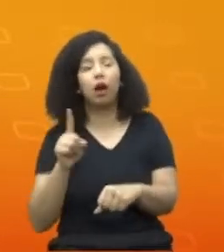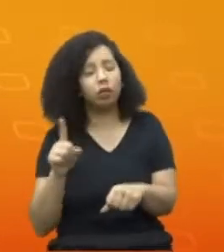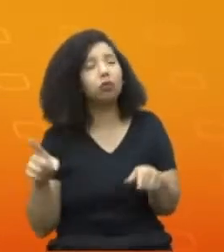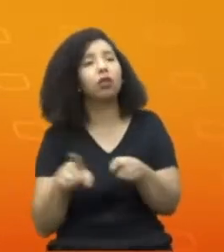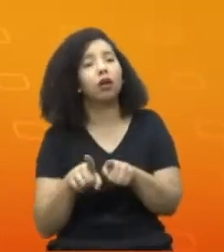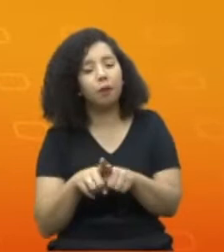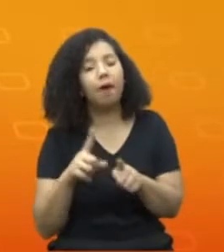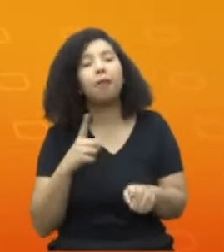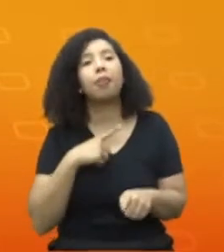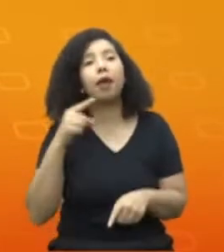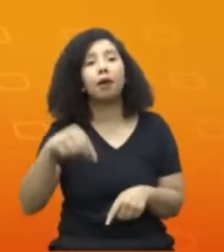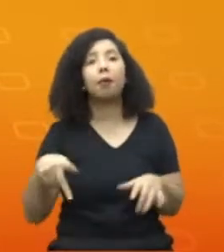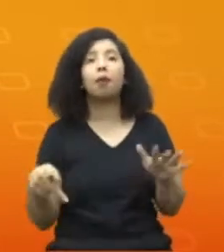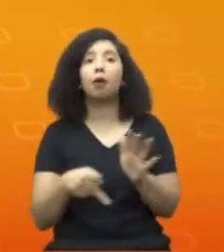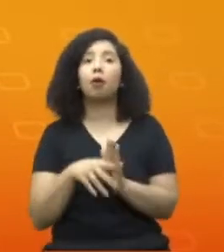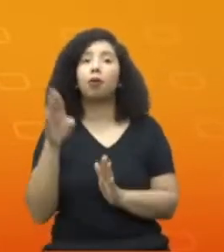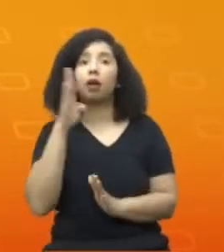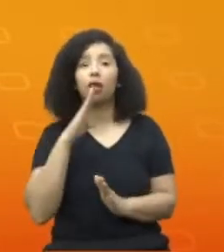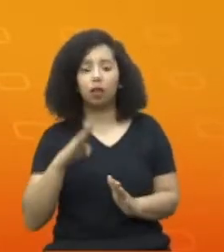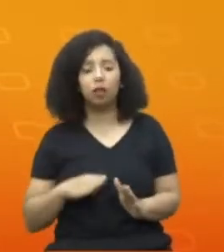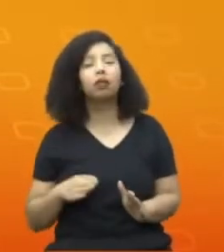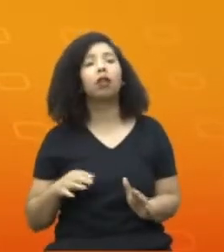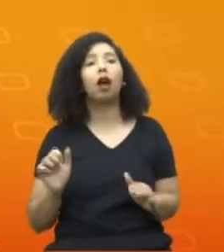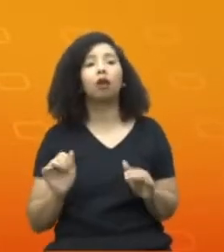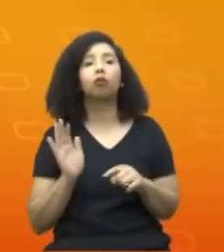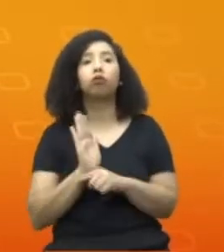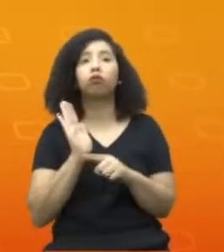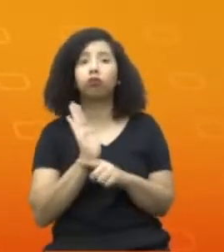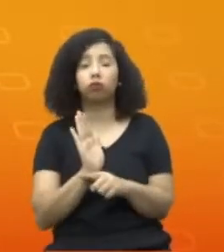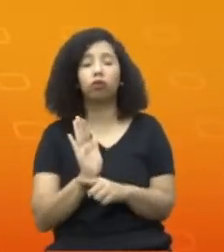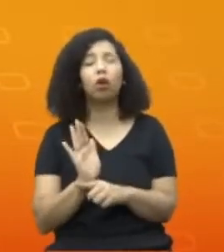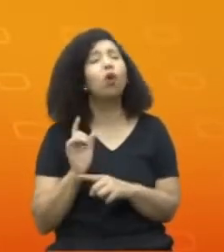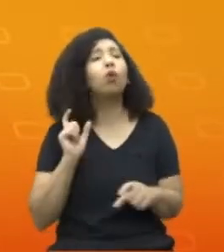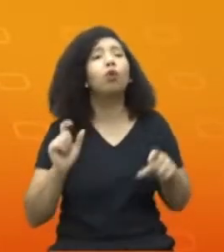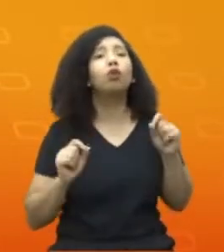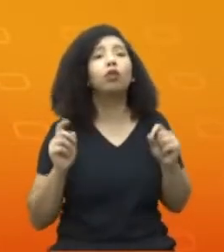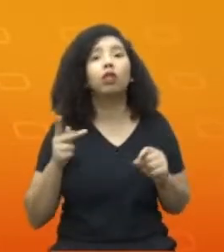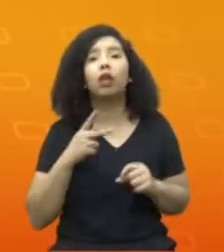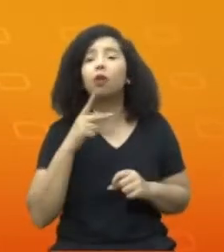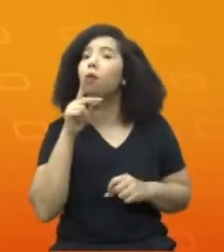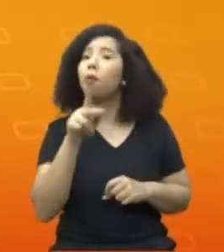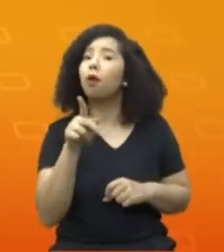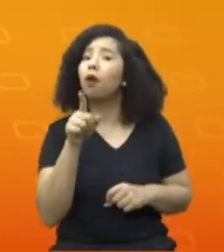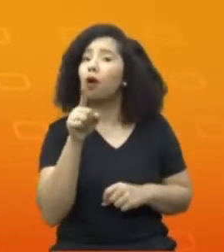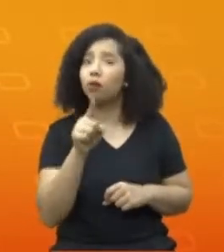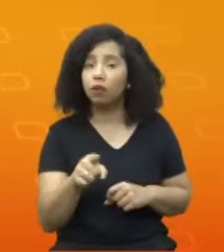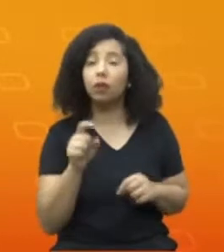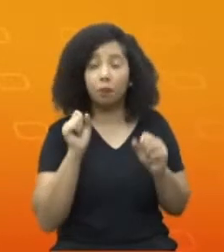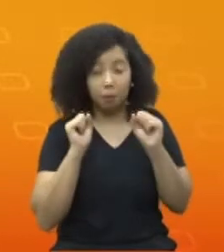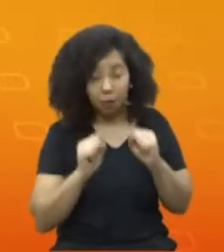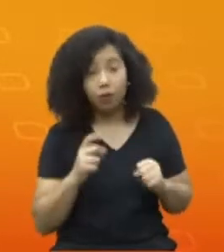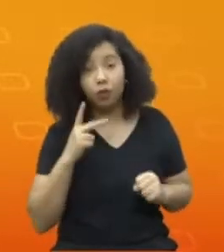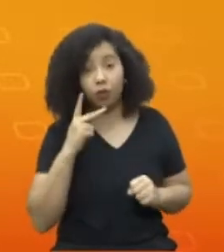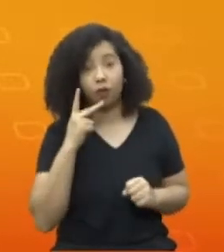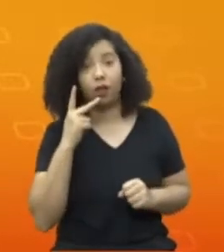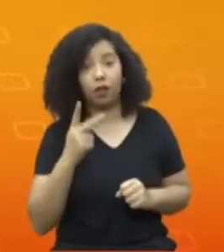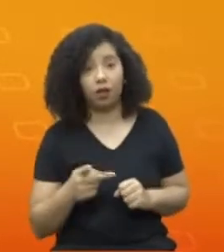interatividade. Mas o que vocês poderiam dizer, já indo para